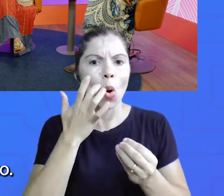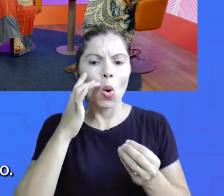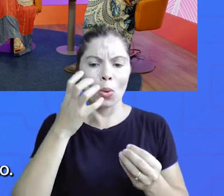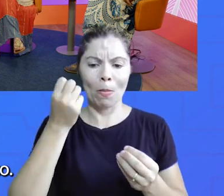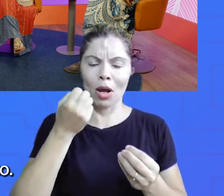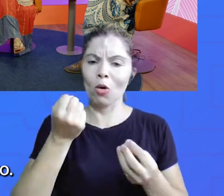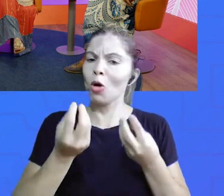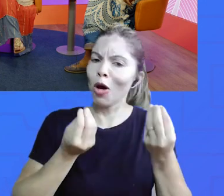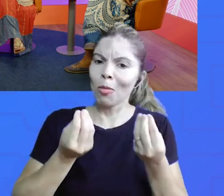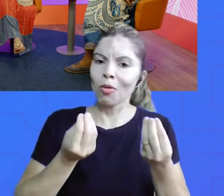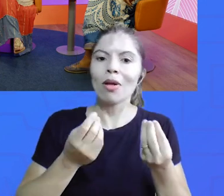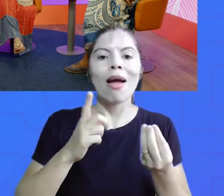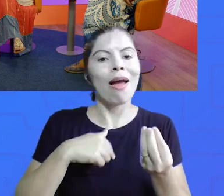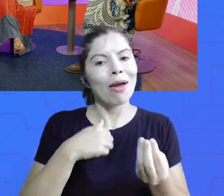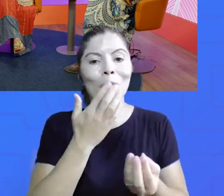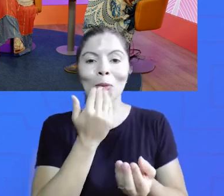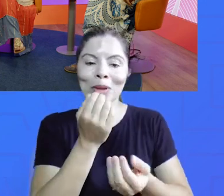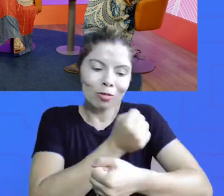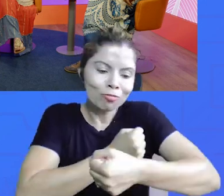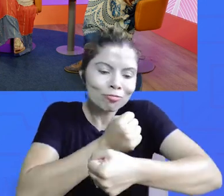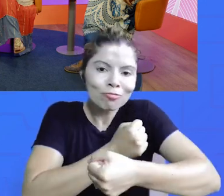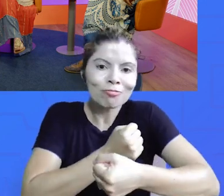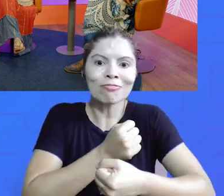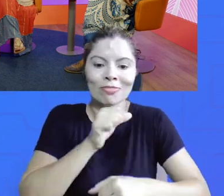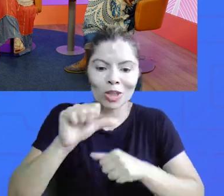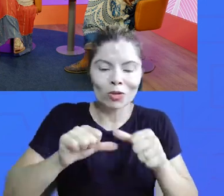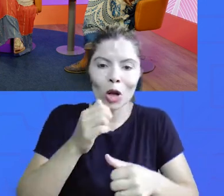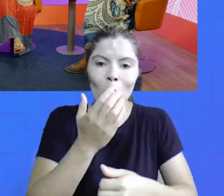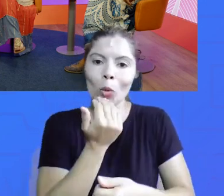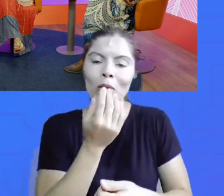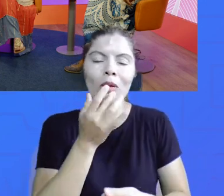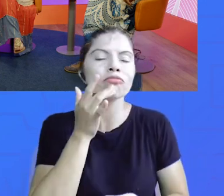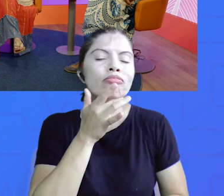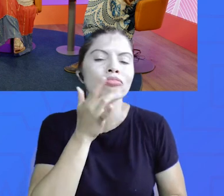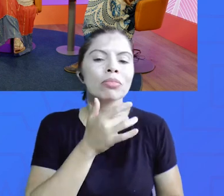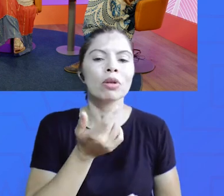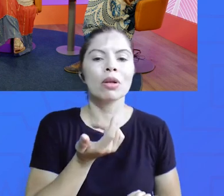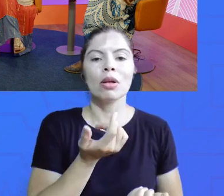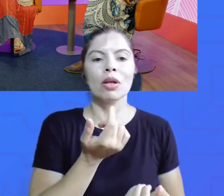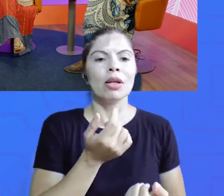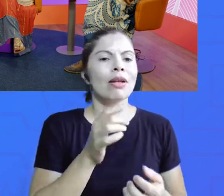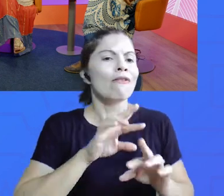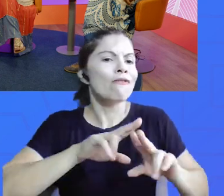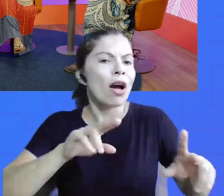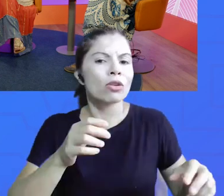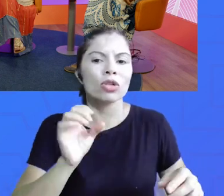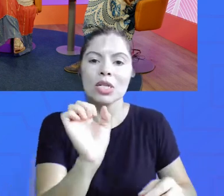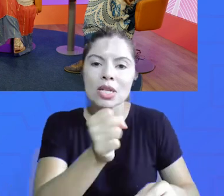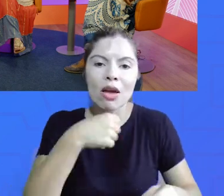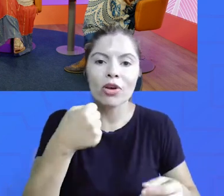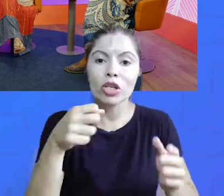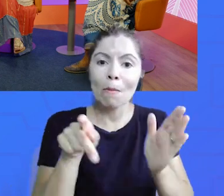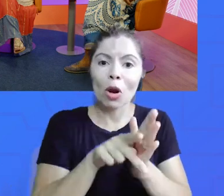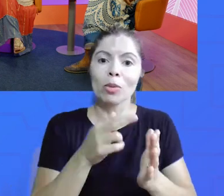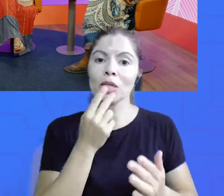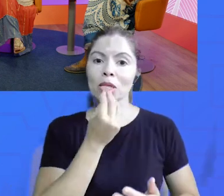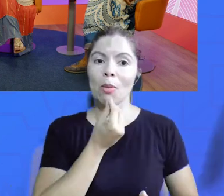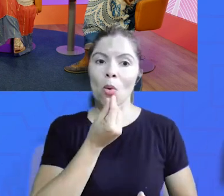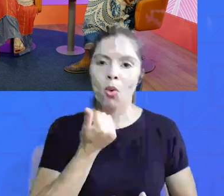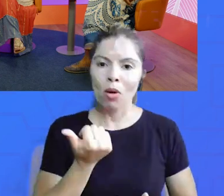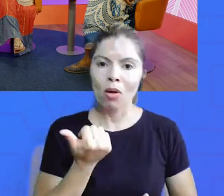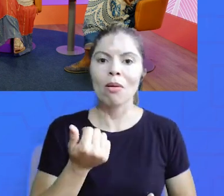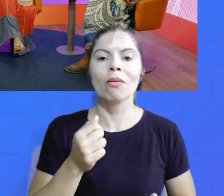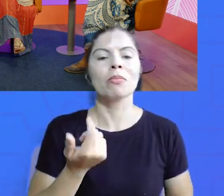em ouro branco. A gente produz patê de palmito, licor de palmito, cerveja de palmito,